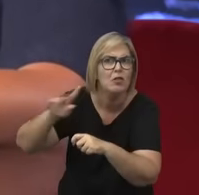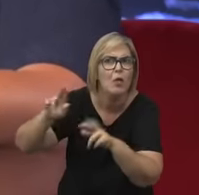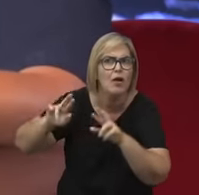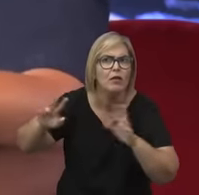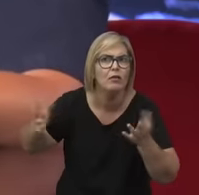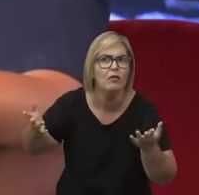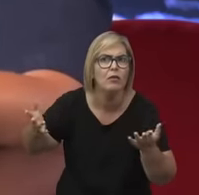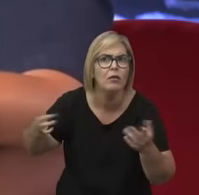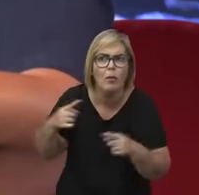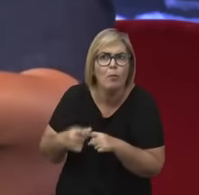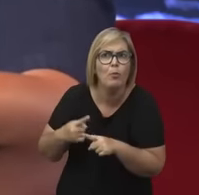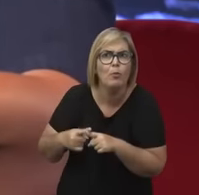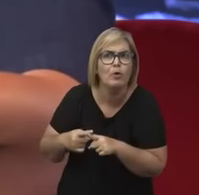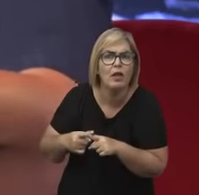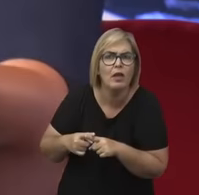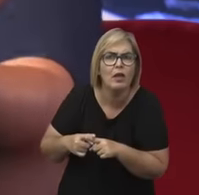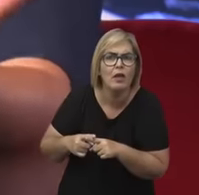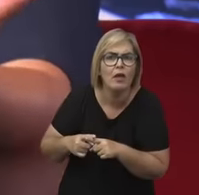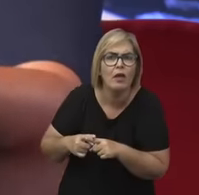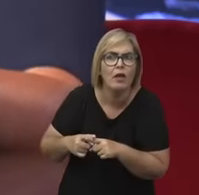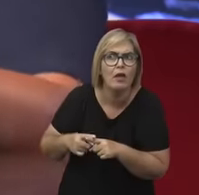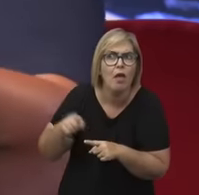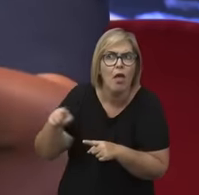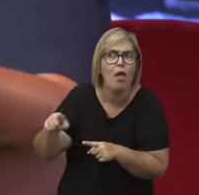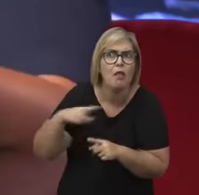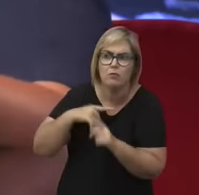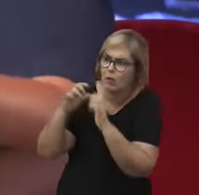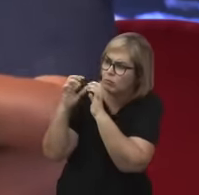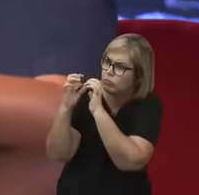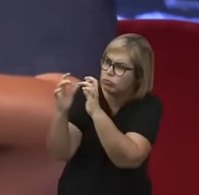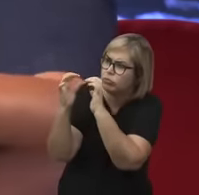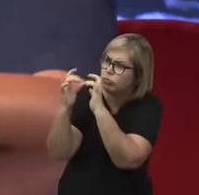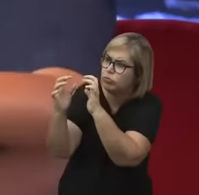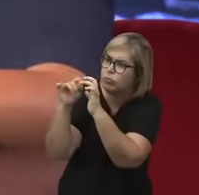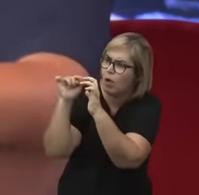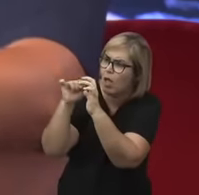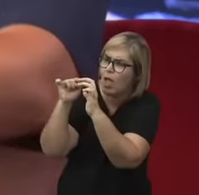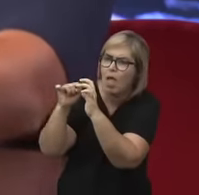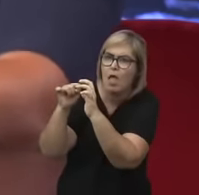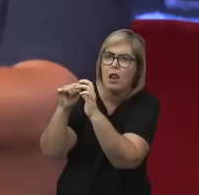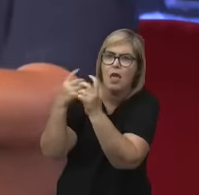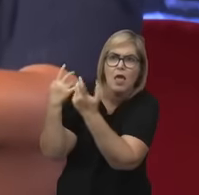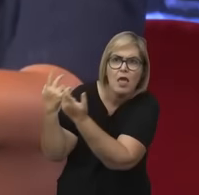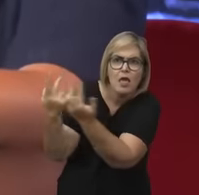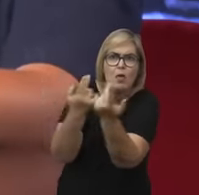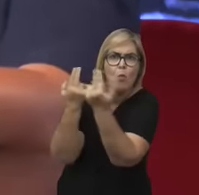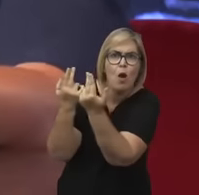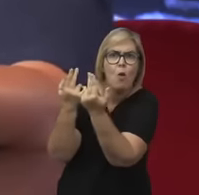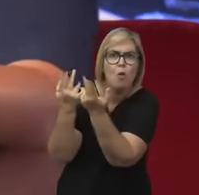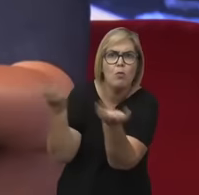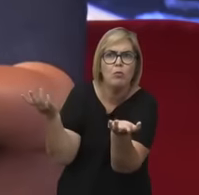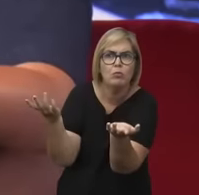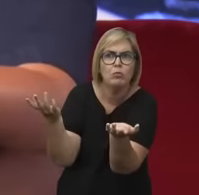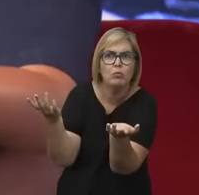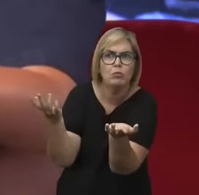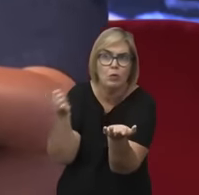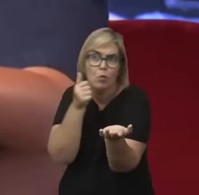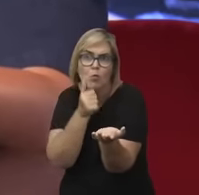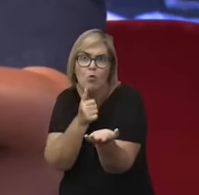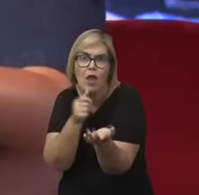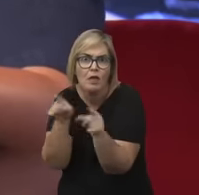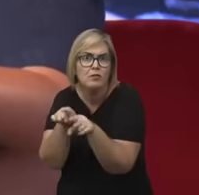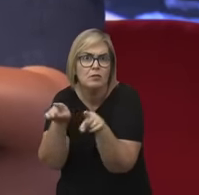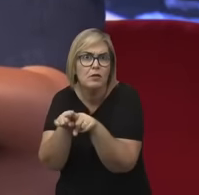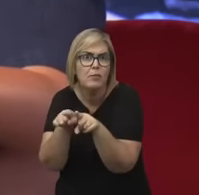sujeito, cógito, ele define o ser humano, o ser universal. E aí, nesse sentido, as mulheres também são um ser